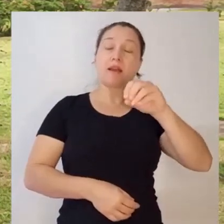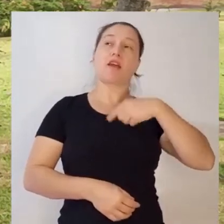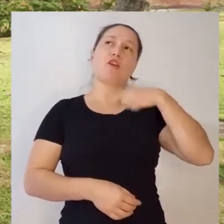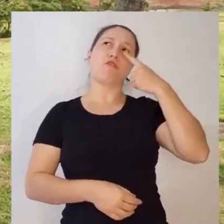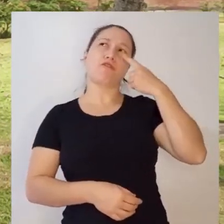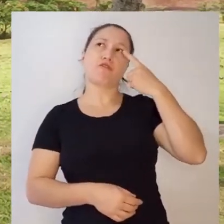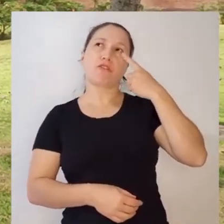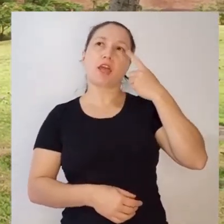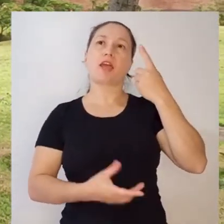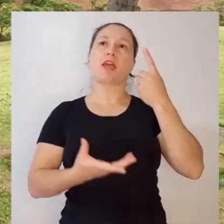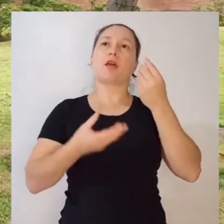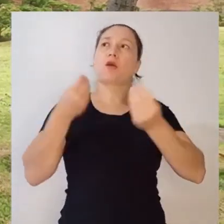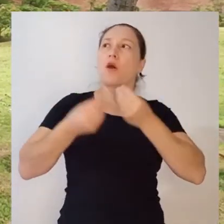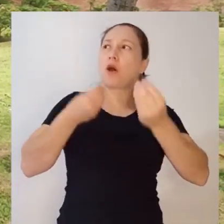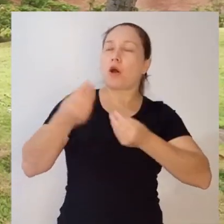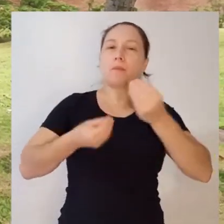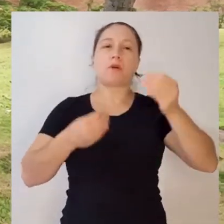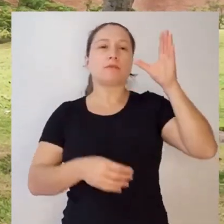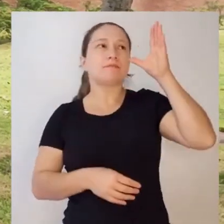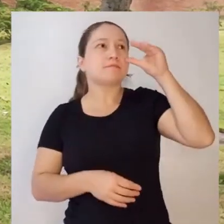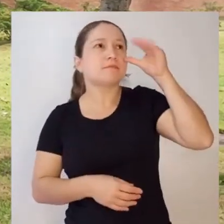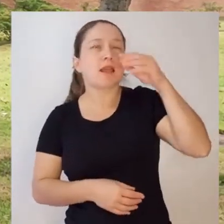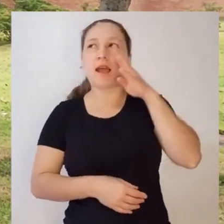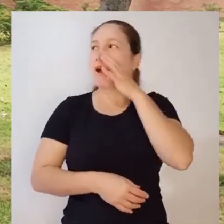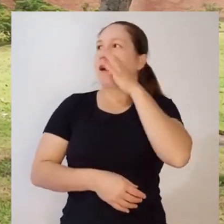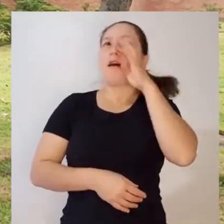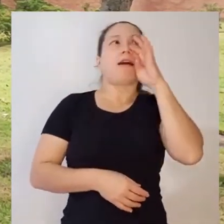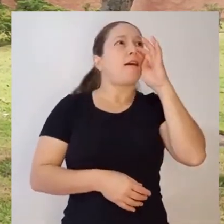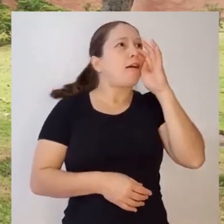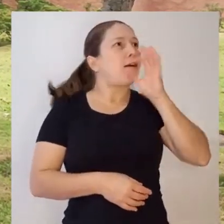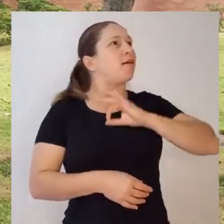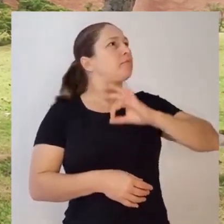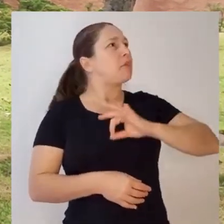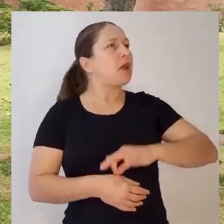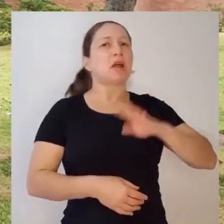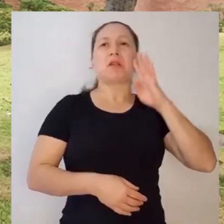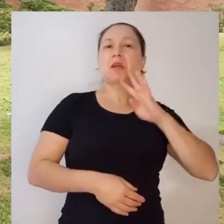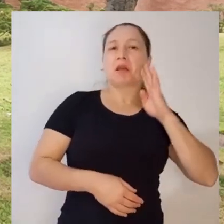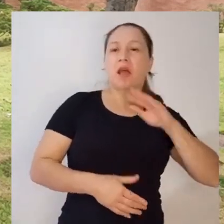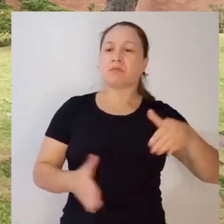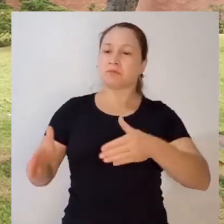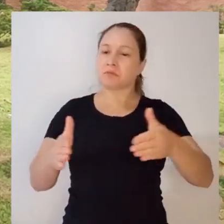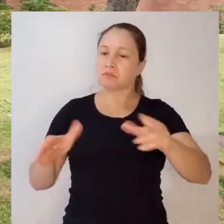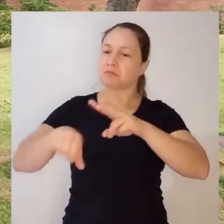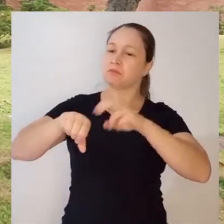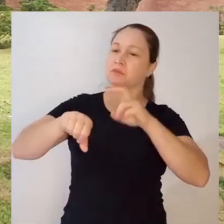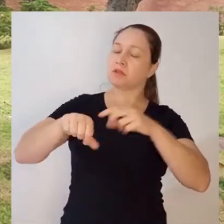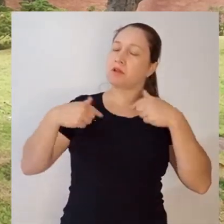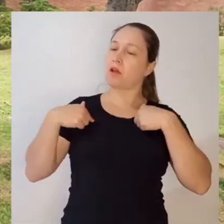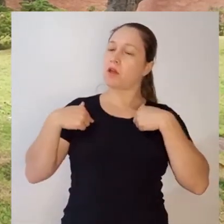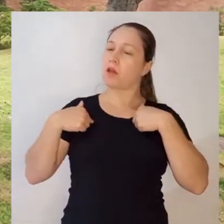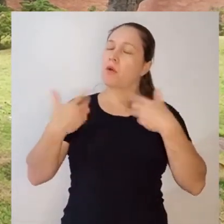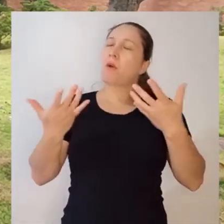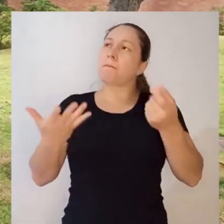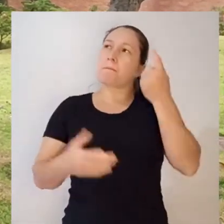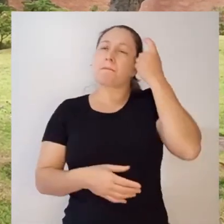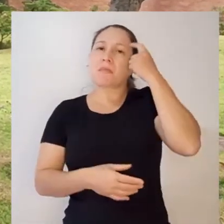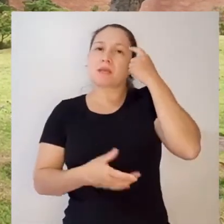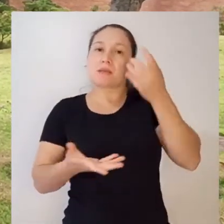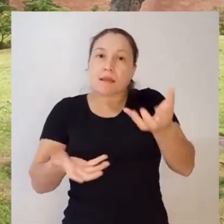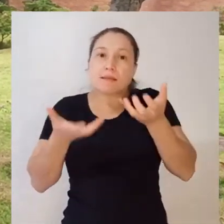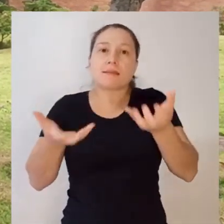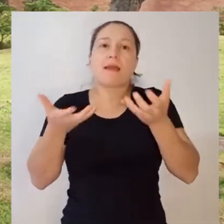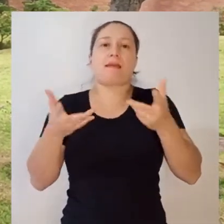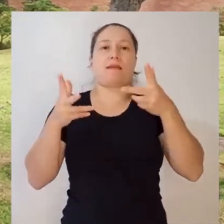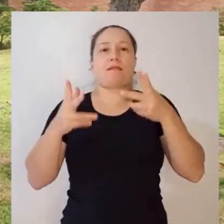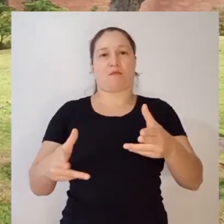aquilo foi despertando em mim a curiosidade por conhecer também esse caminho vocacional. Então a